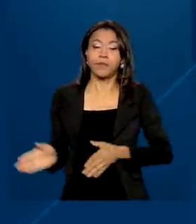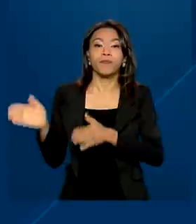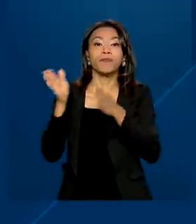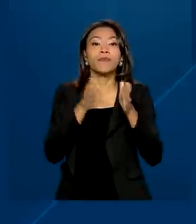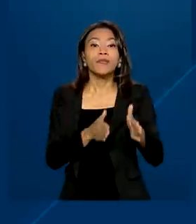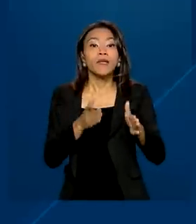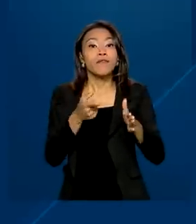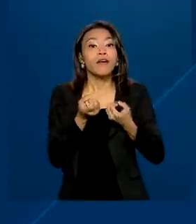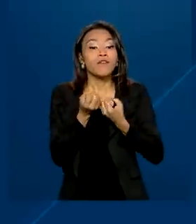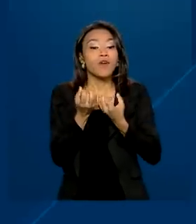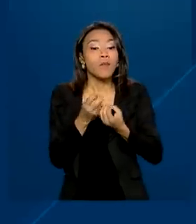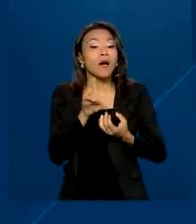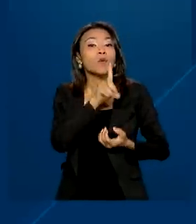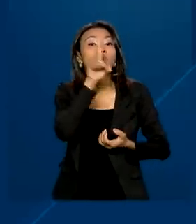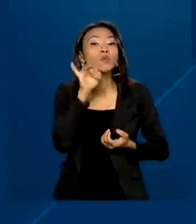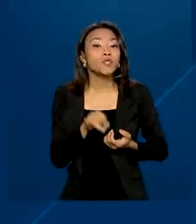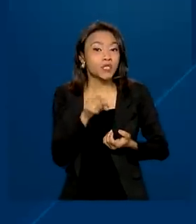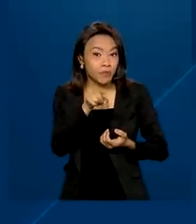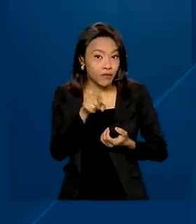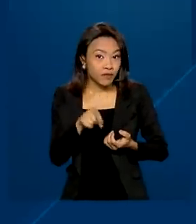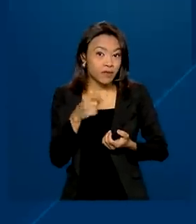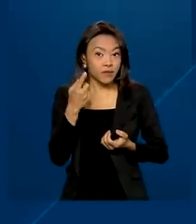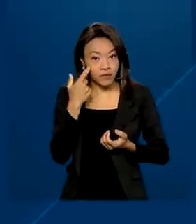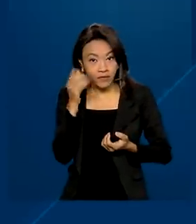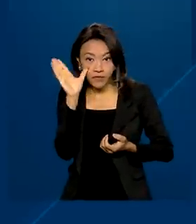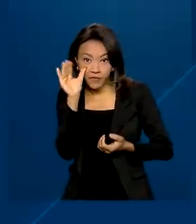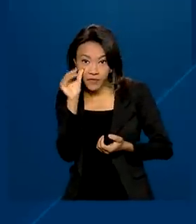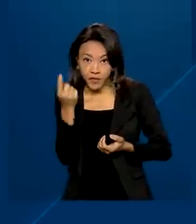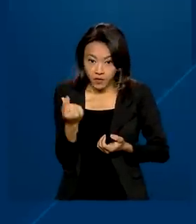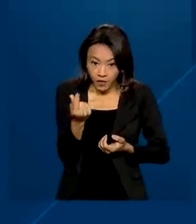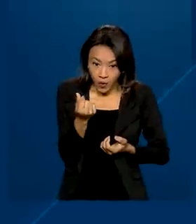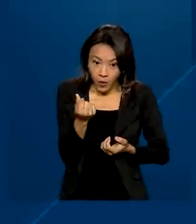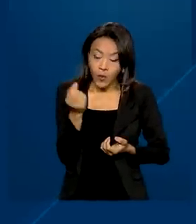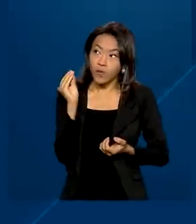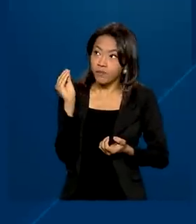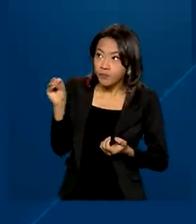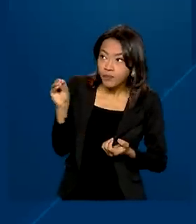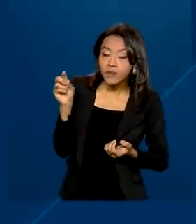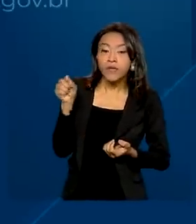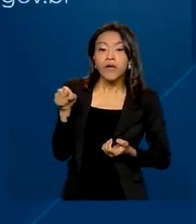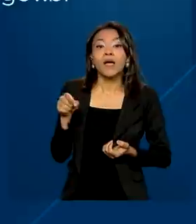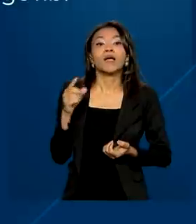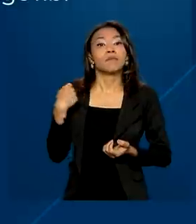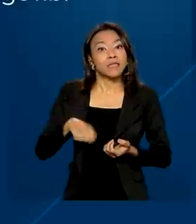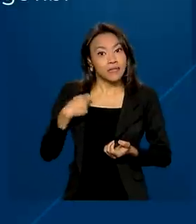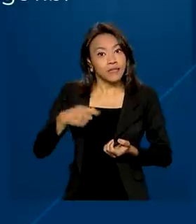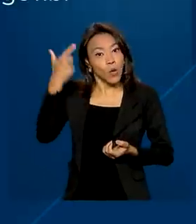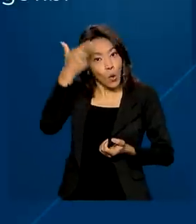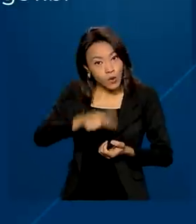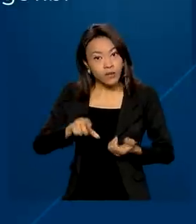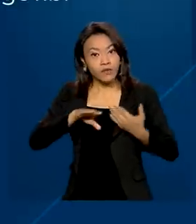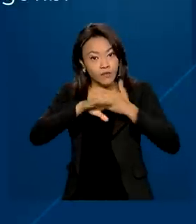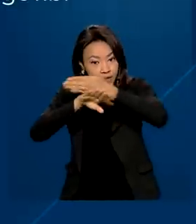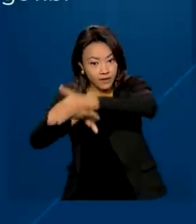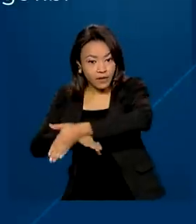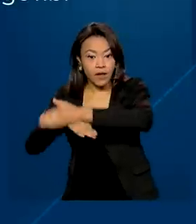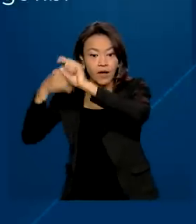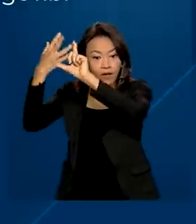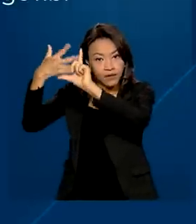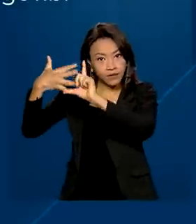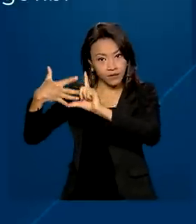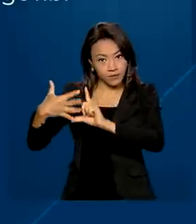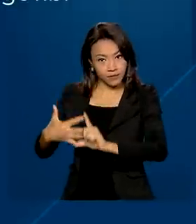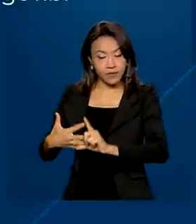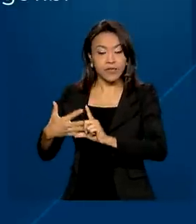vai informar uma data para consultar os valores. Na data informada, é preciso entrar novamente na página de valores a